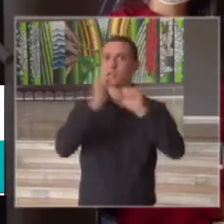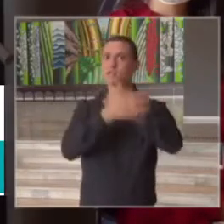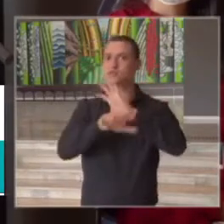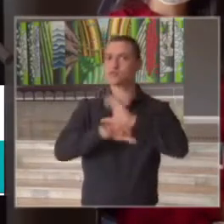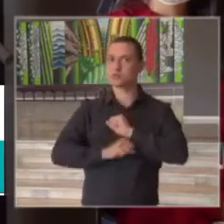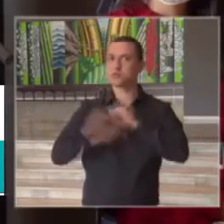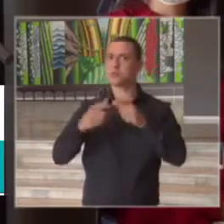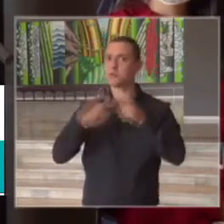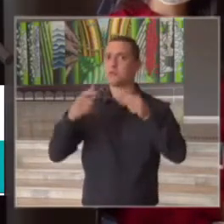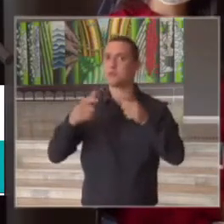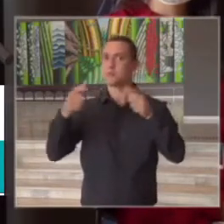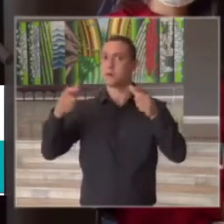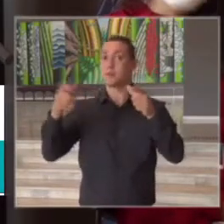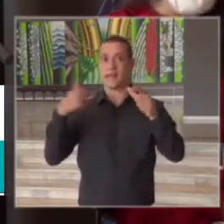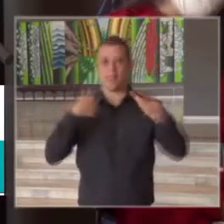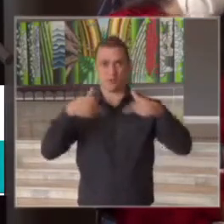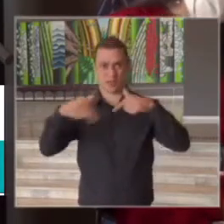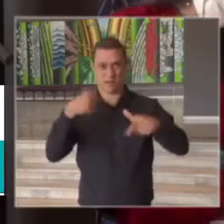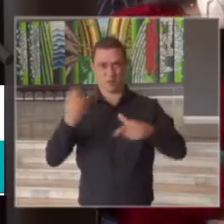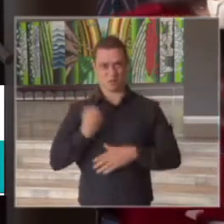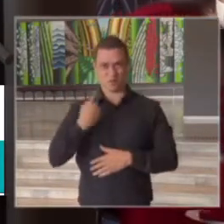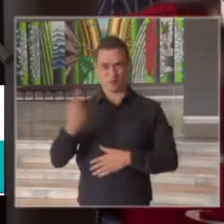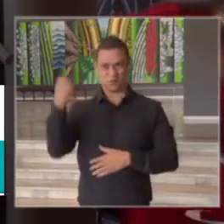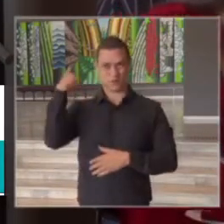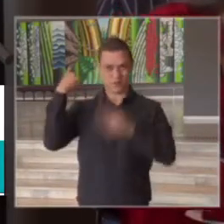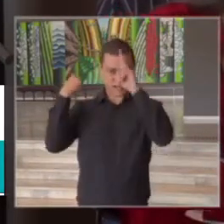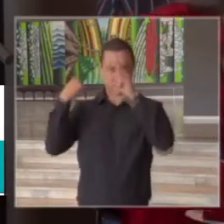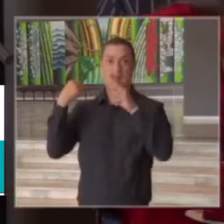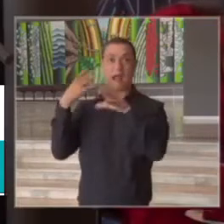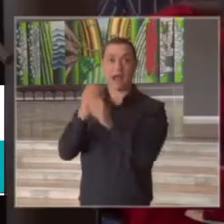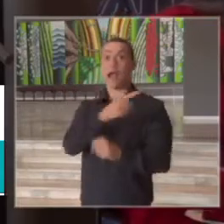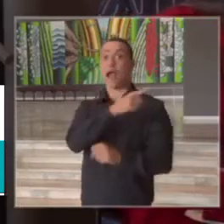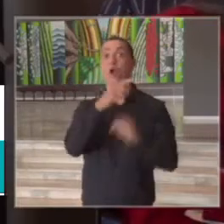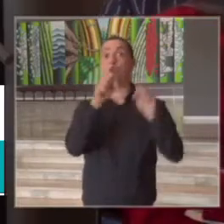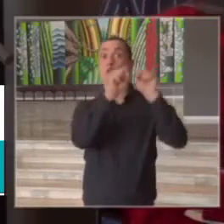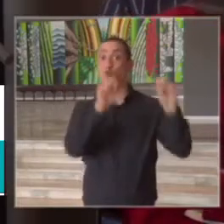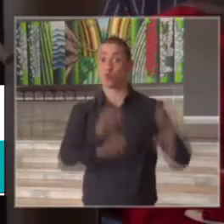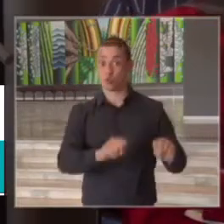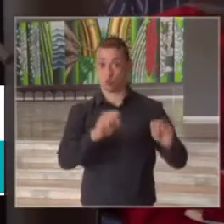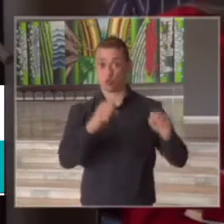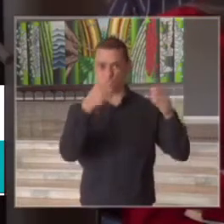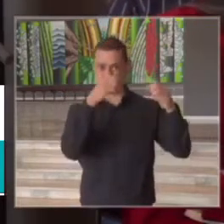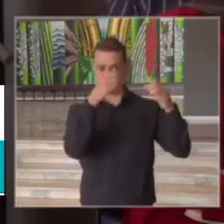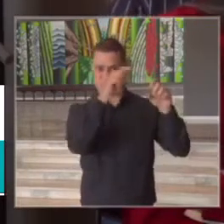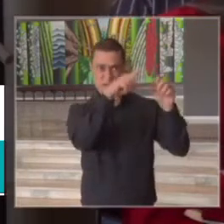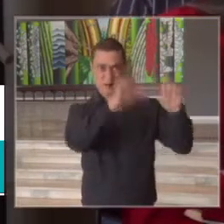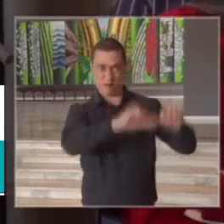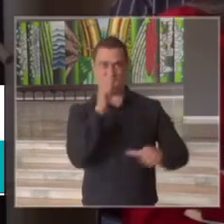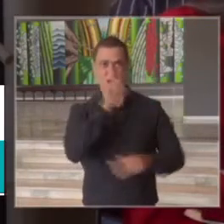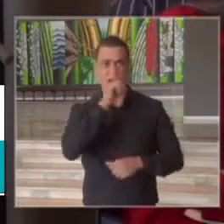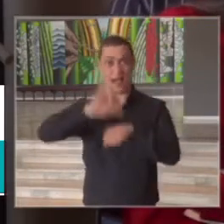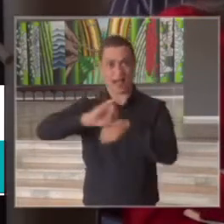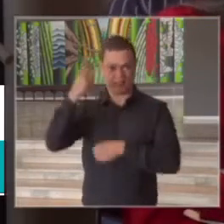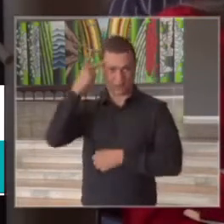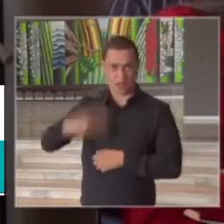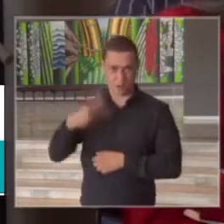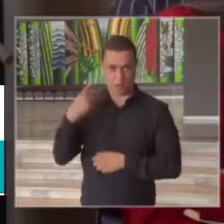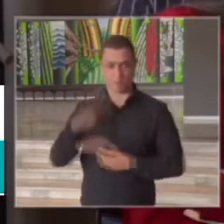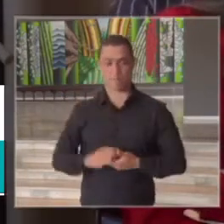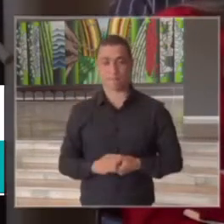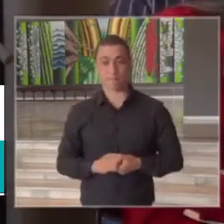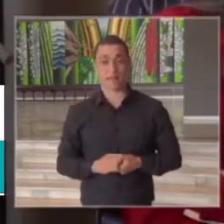e a gente estava trabalhando com aqueles números com a subnotificação do Ministério da Saúde para a capital paulista especificamente